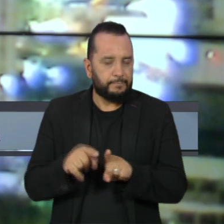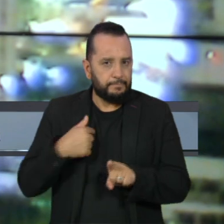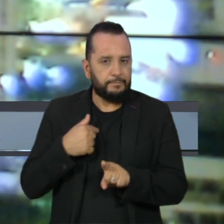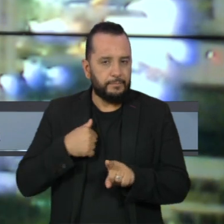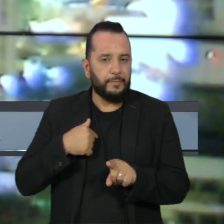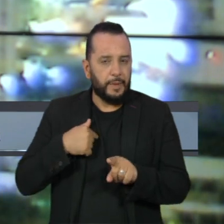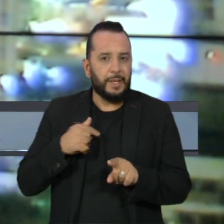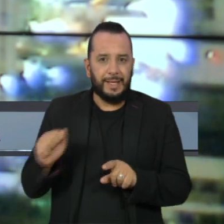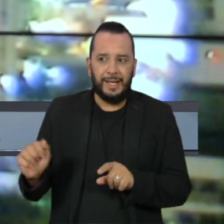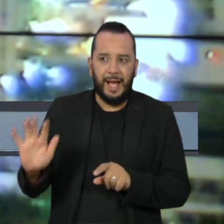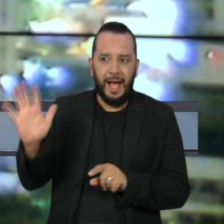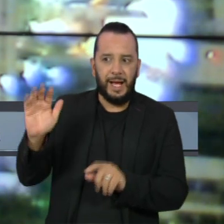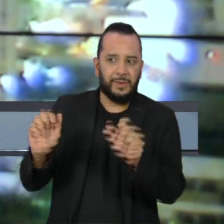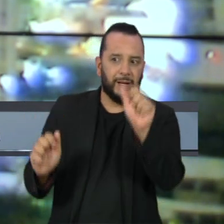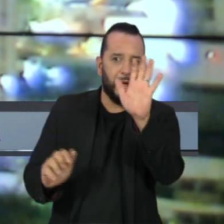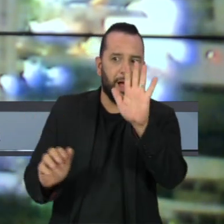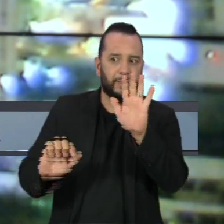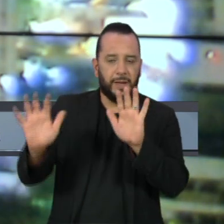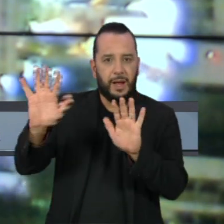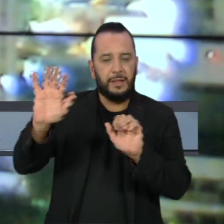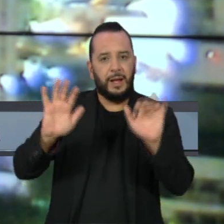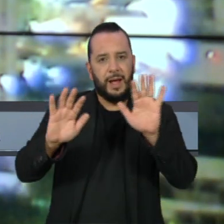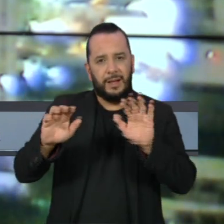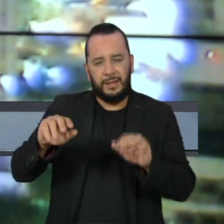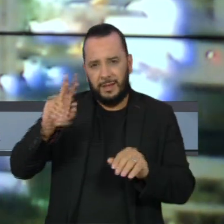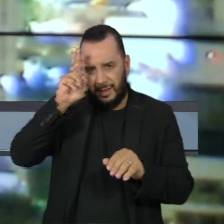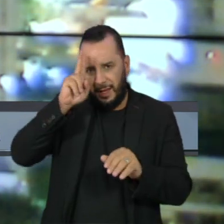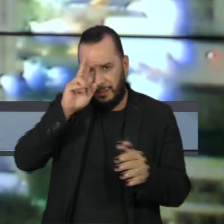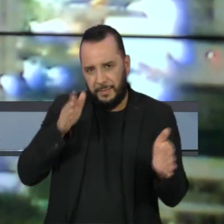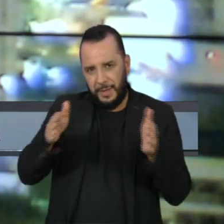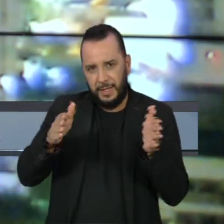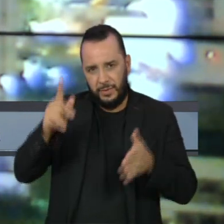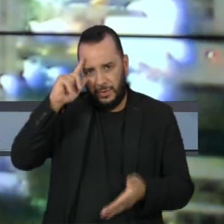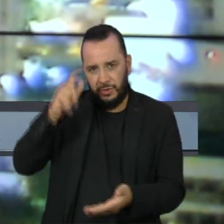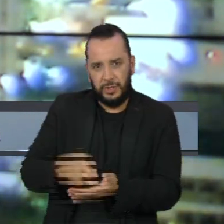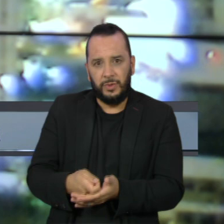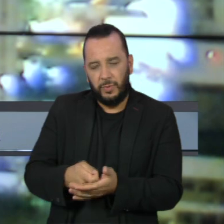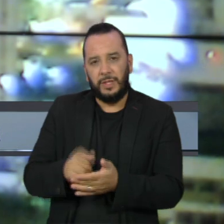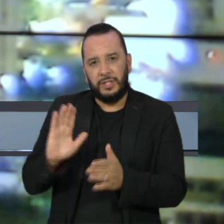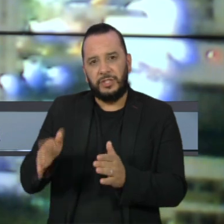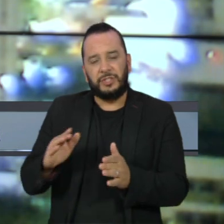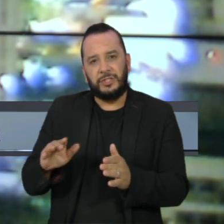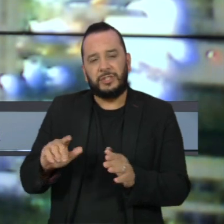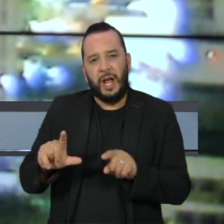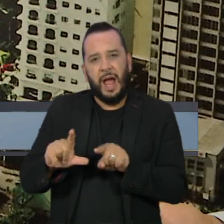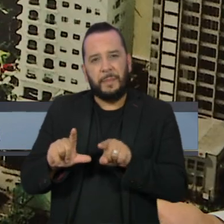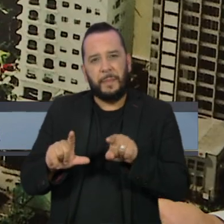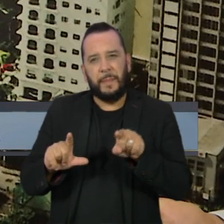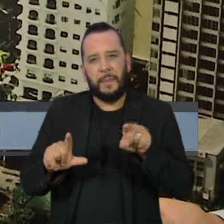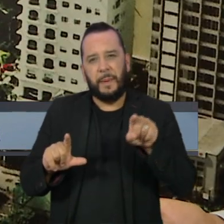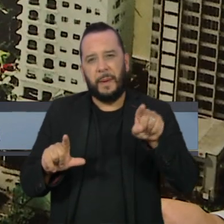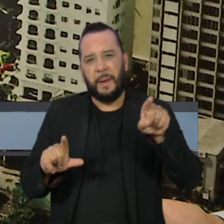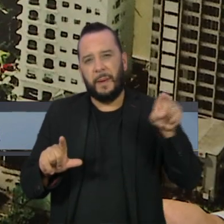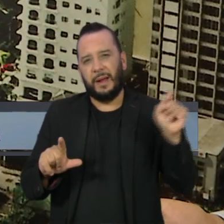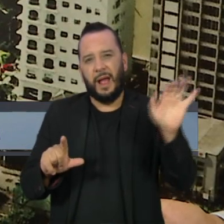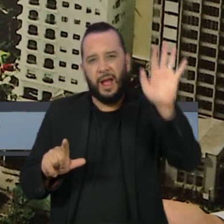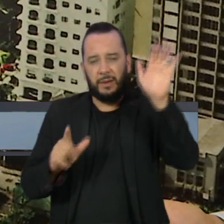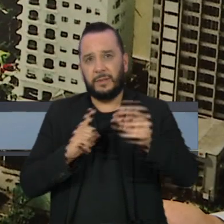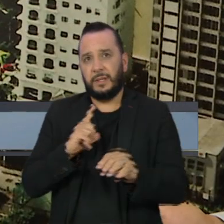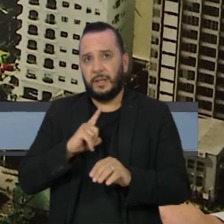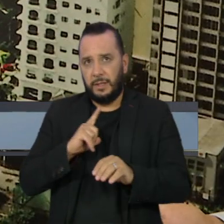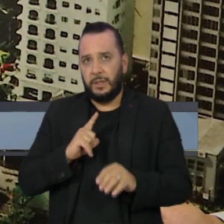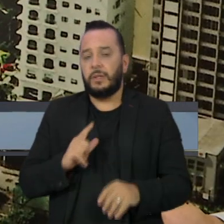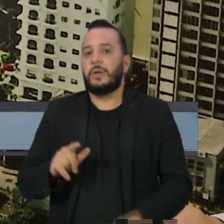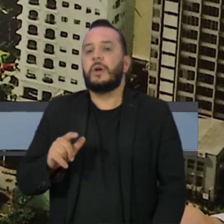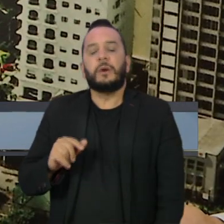preços reacende antigo fantasma da época da ditadura, a chamada inflação inercial. Presidente do Senado, Rodrigo